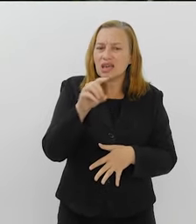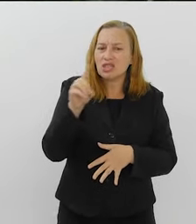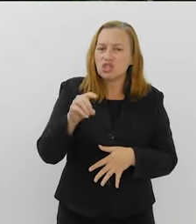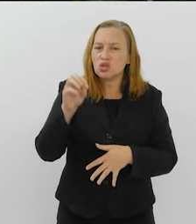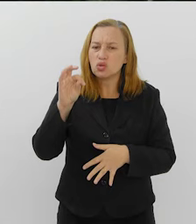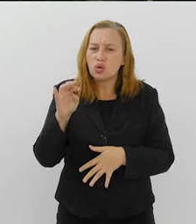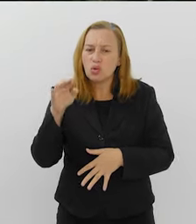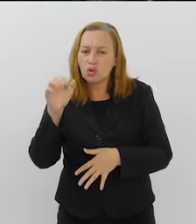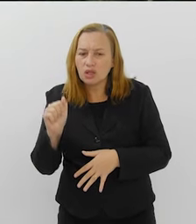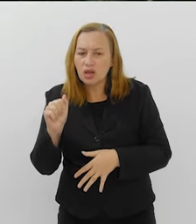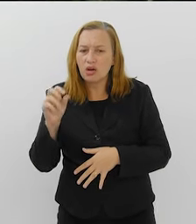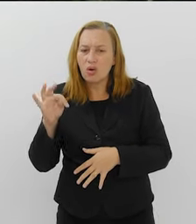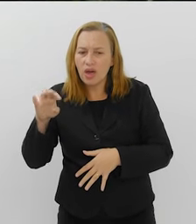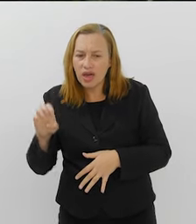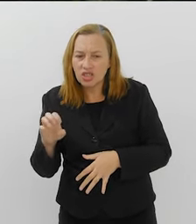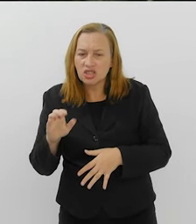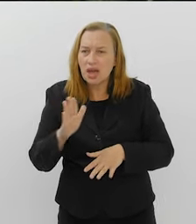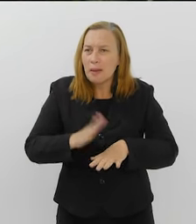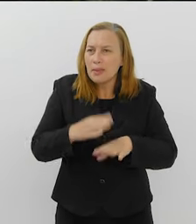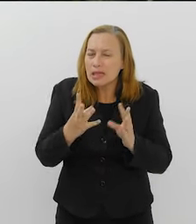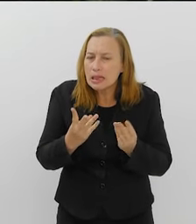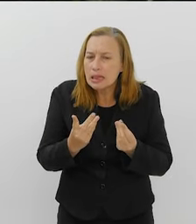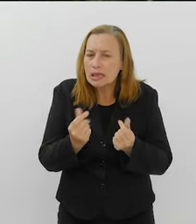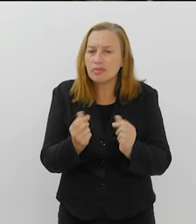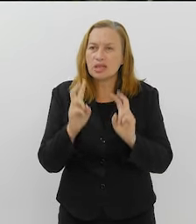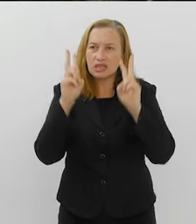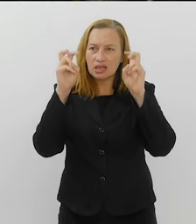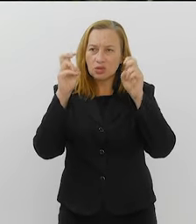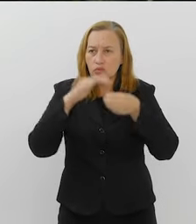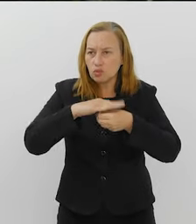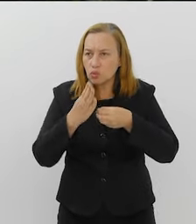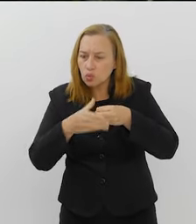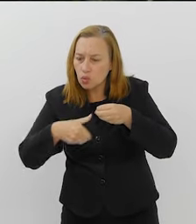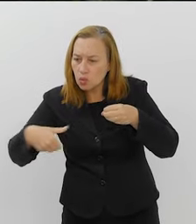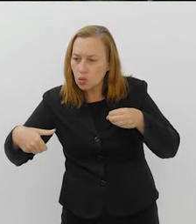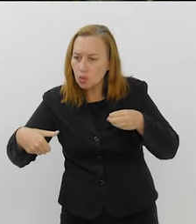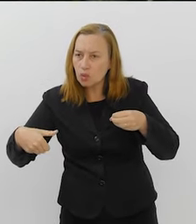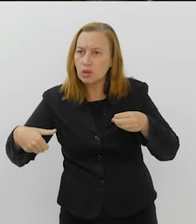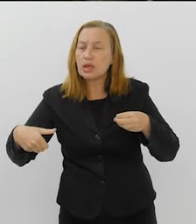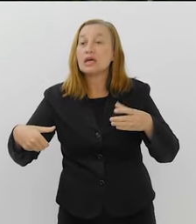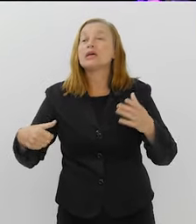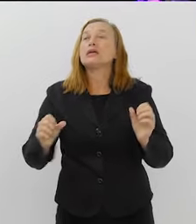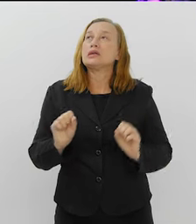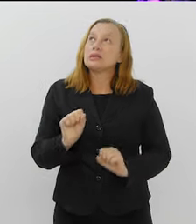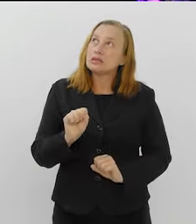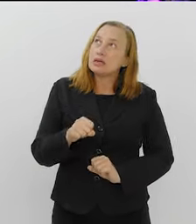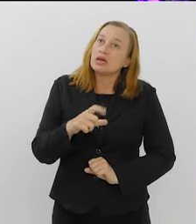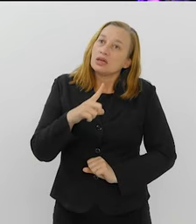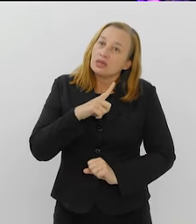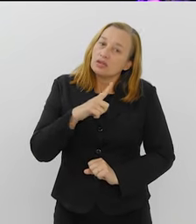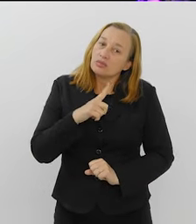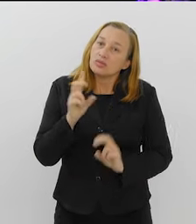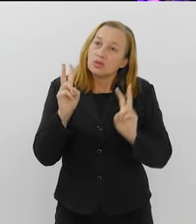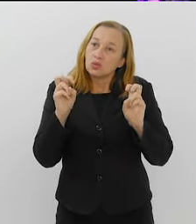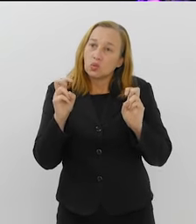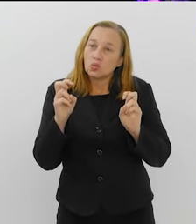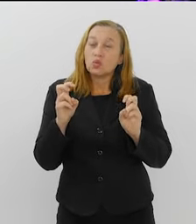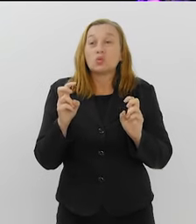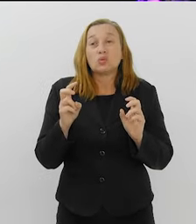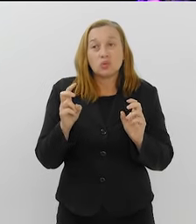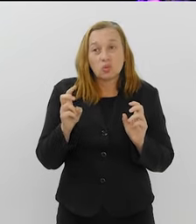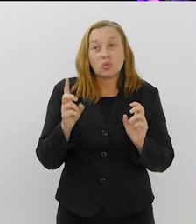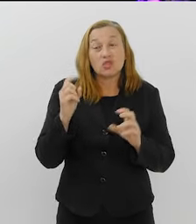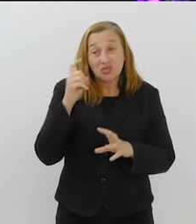Oeste, ela é mais delicada em relação a essa questão do saneamento básico? É, nós temos questões ali bastante delicadas com